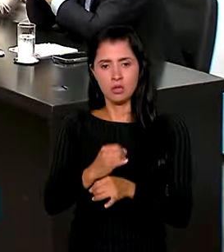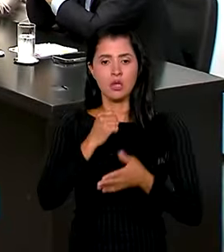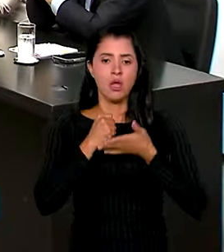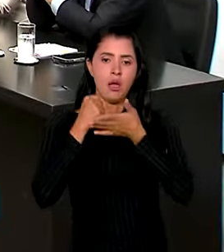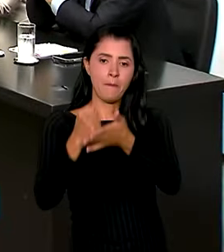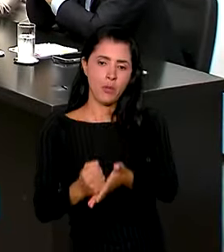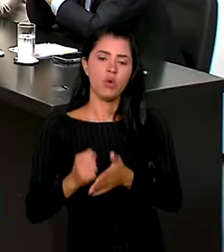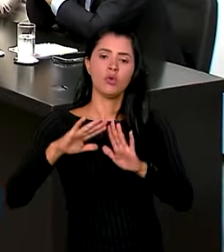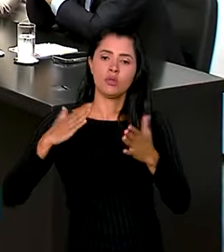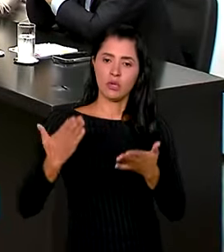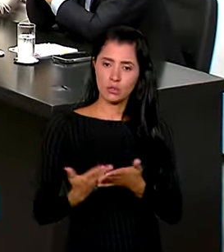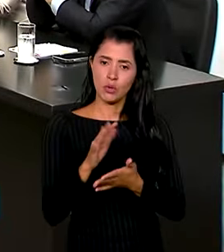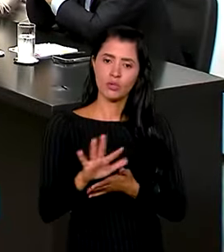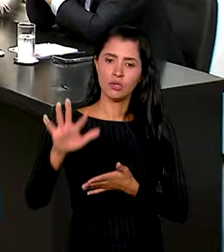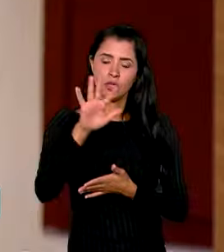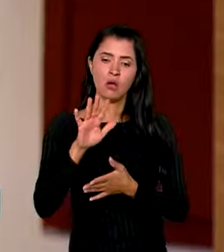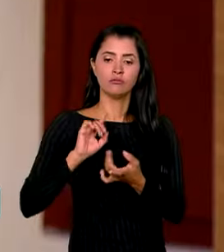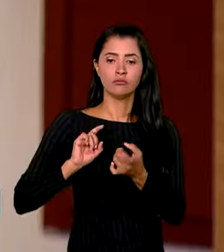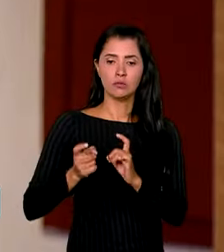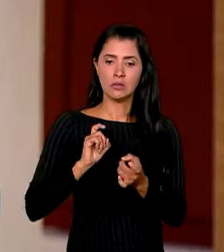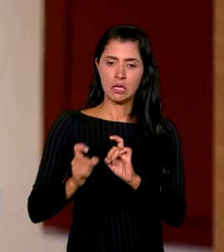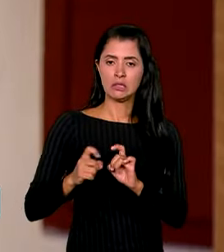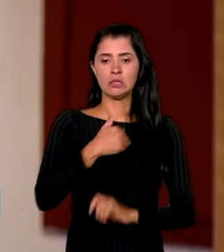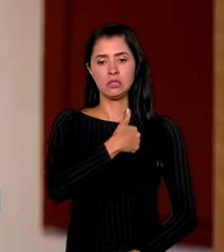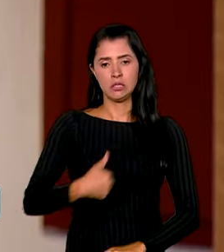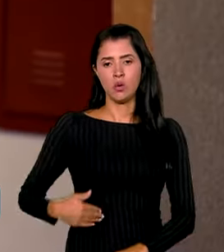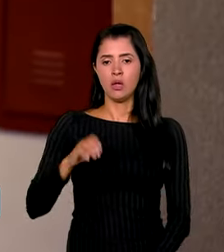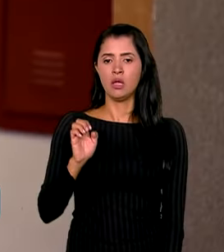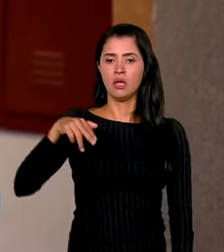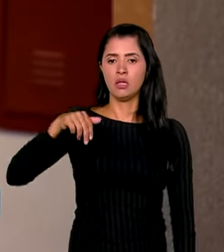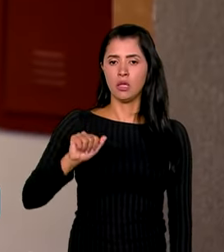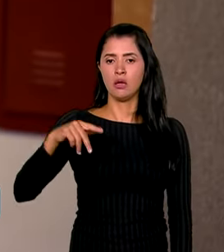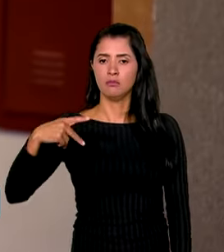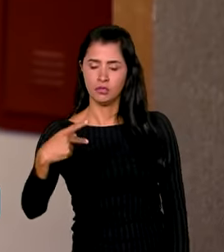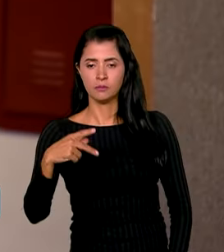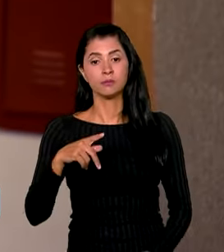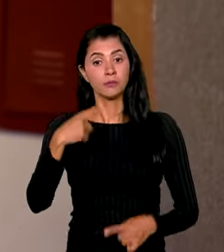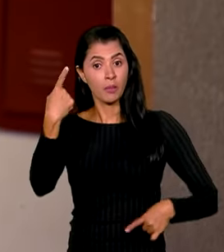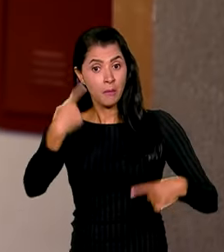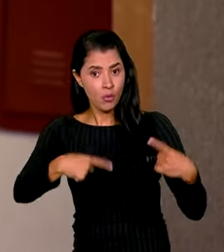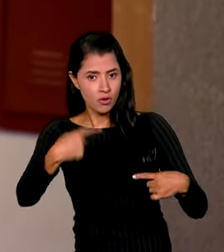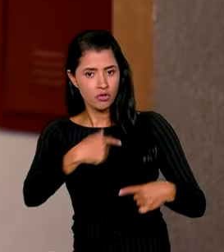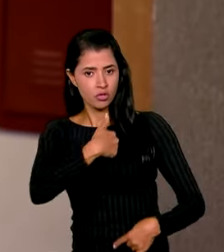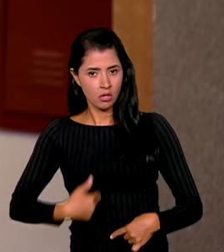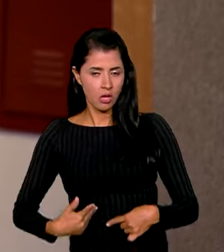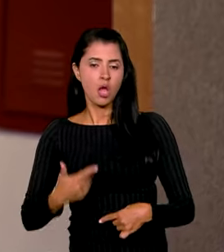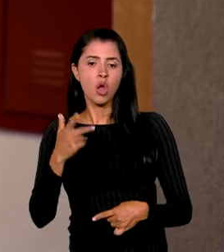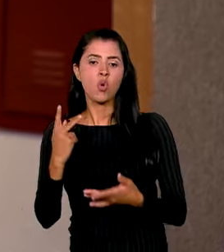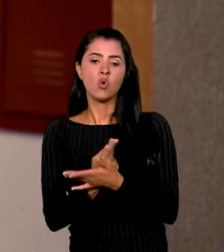apoio da Escola Nacional de Administração Pública, ENAP. A política pública acontece na ponta, né?